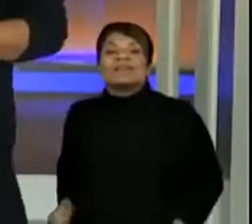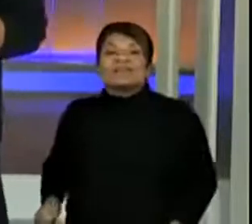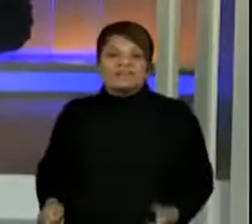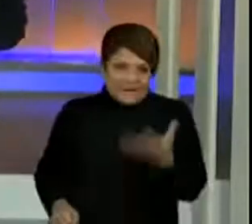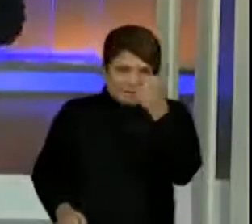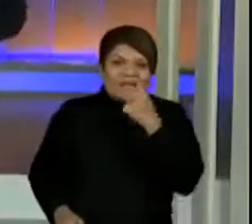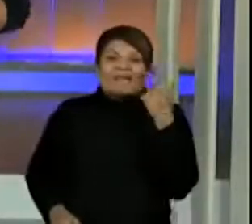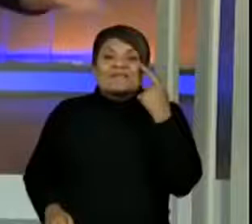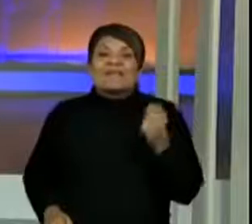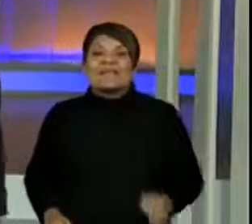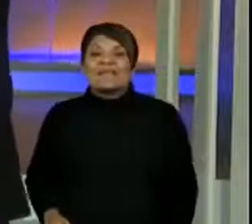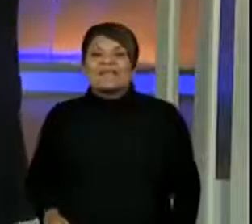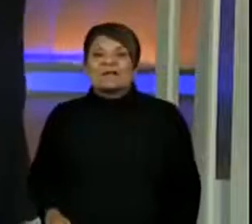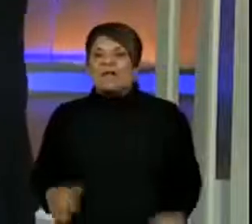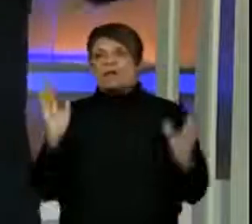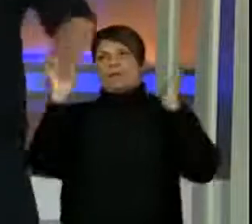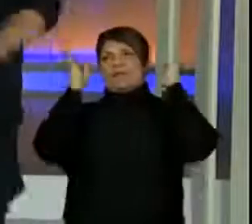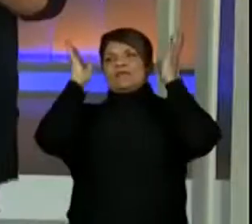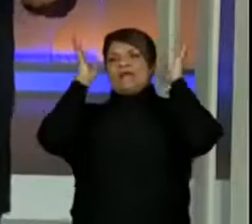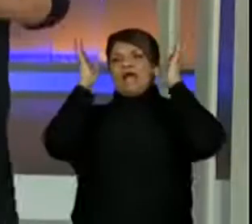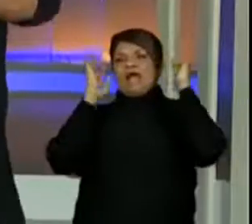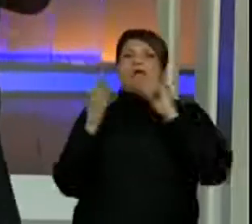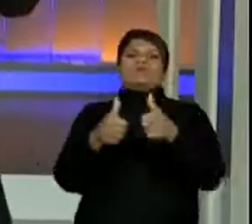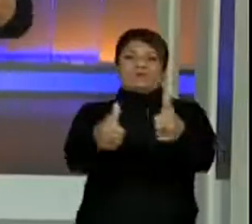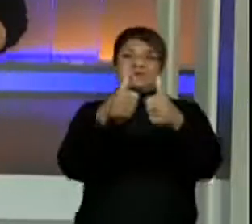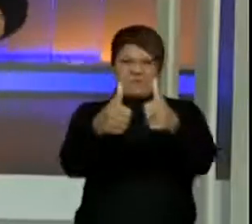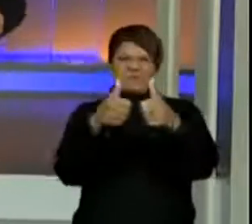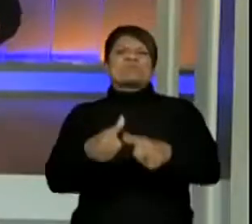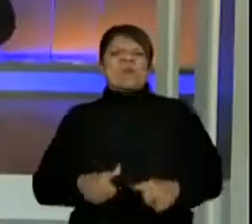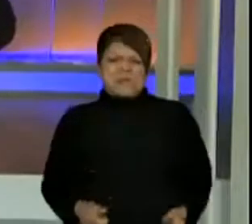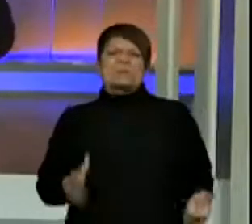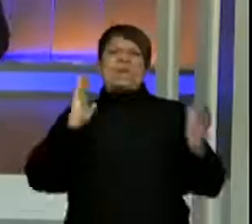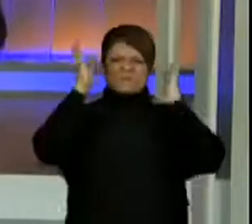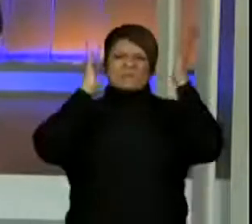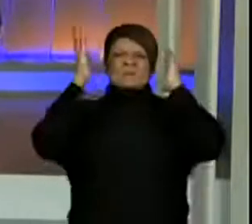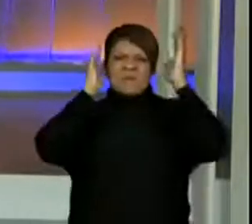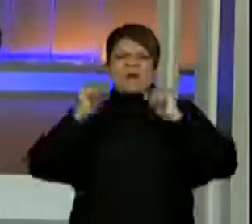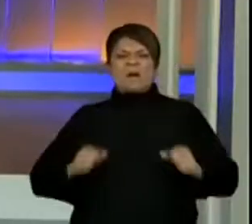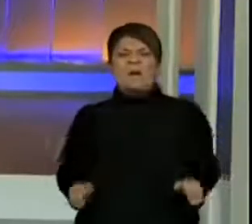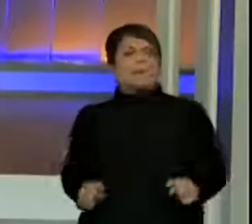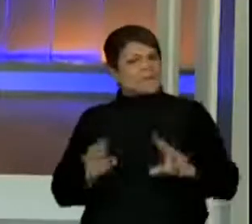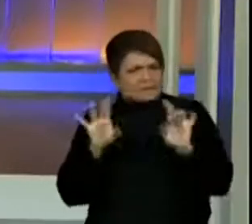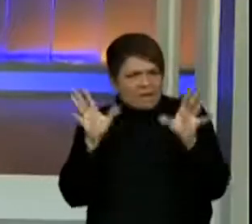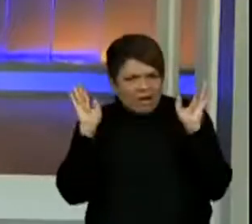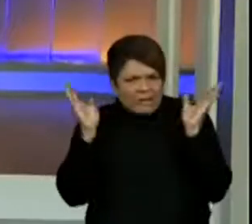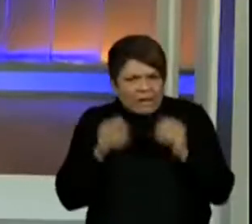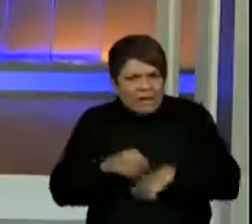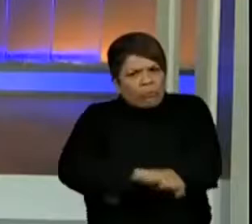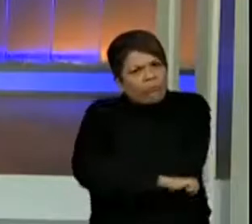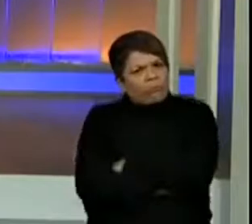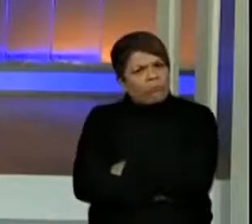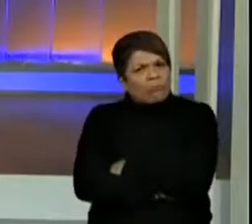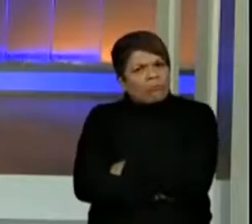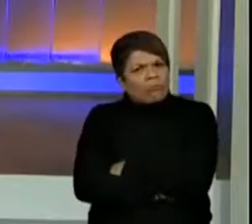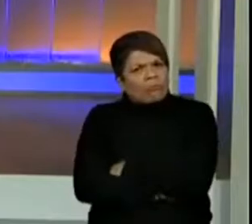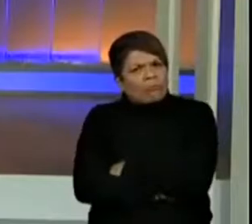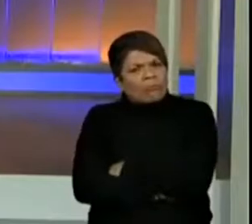ver. Caminhão. Muito bem. Vem de caminhão. Mas é só de caminhão que vem?